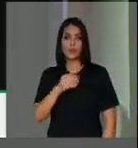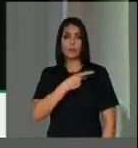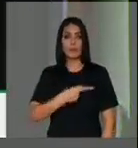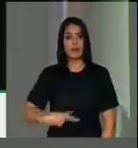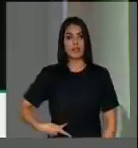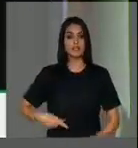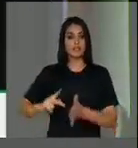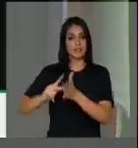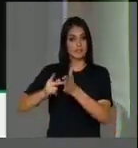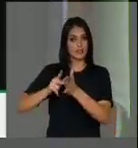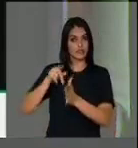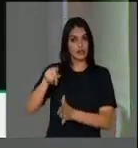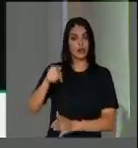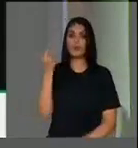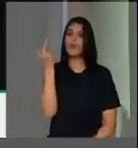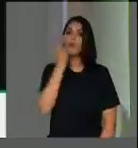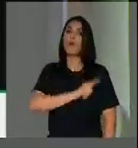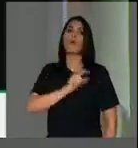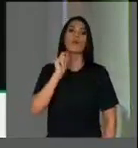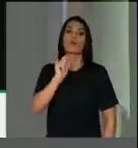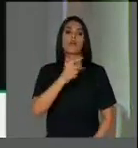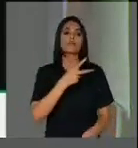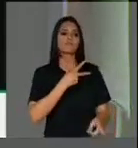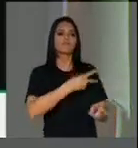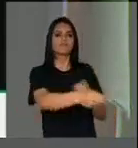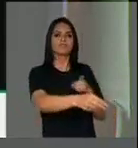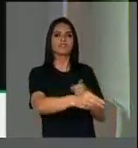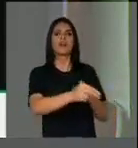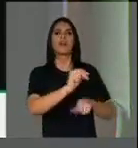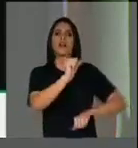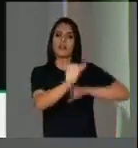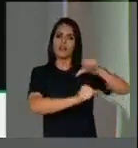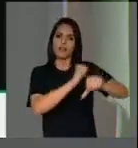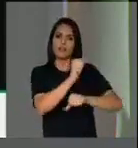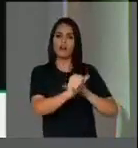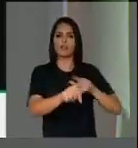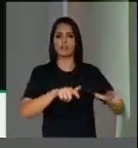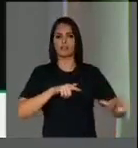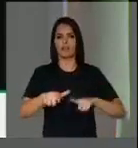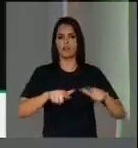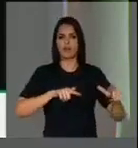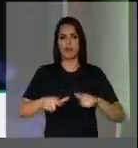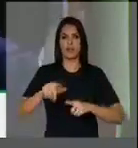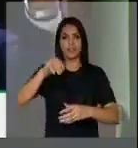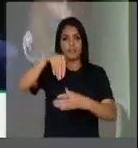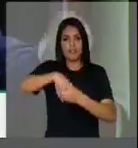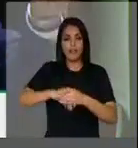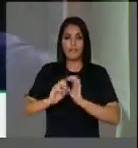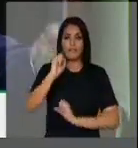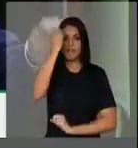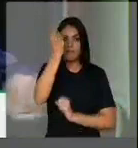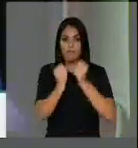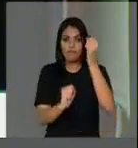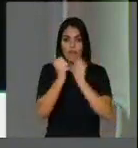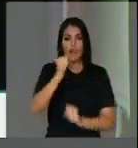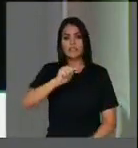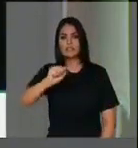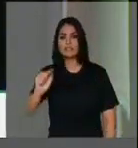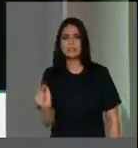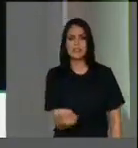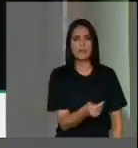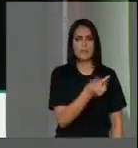sindicato, conseguiu derrotar a reforma trabalhista nas portas das fábricas, onde 7 mil